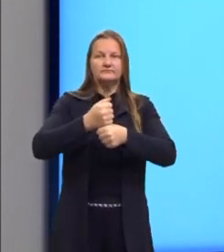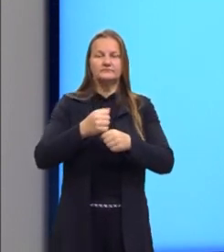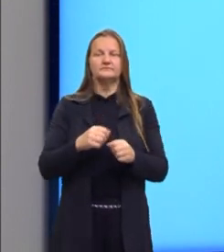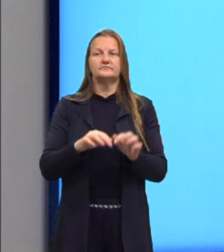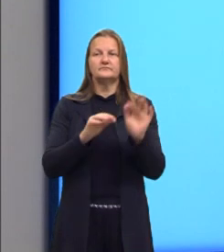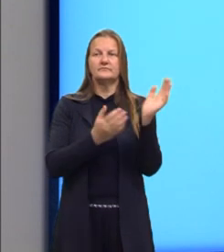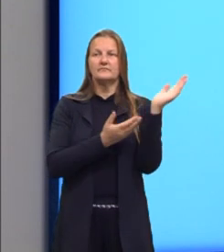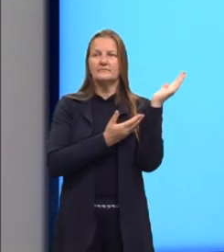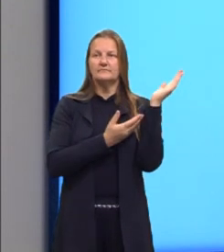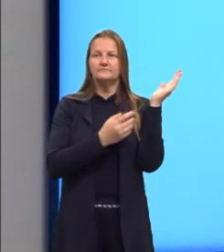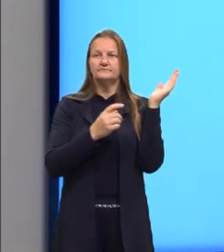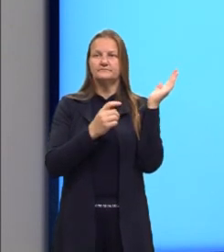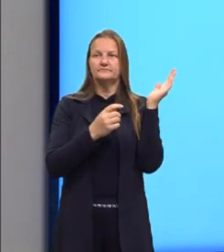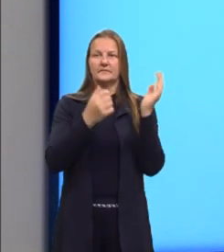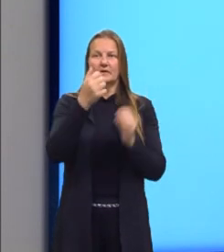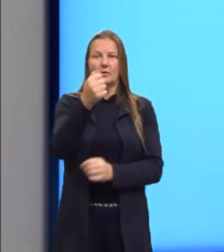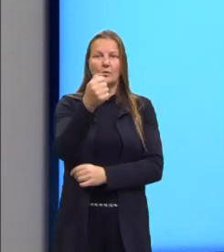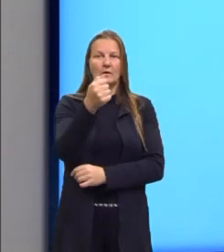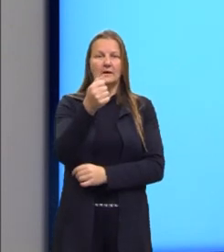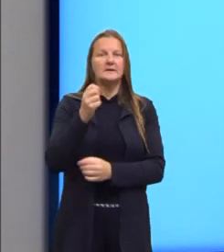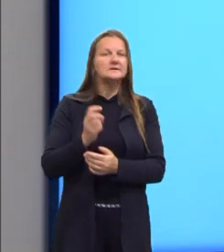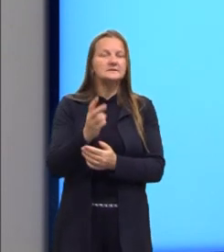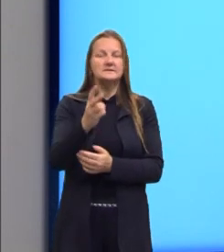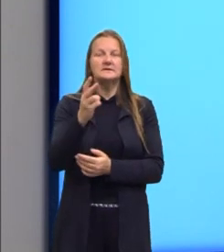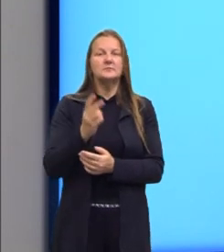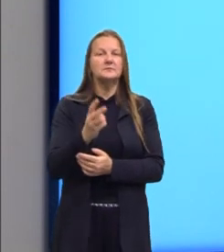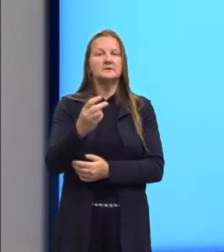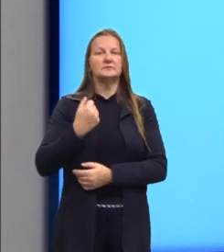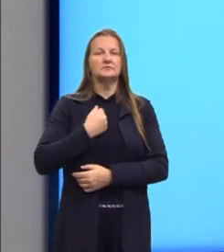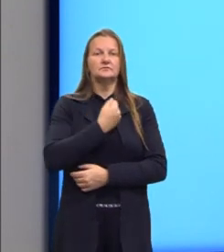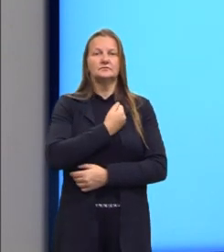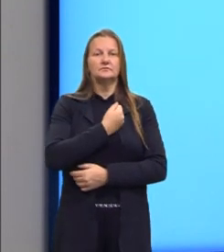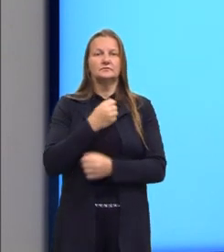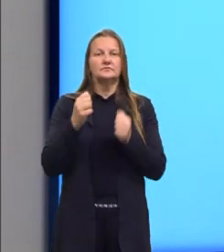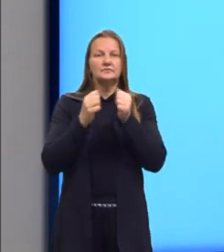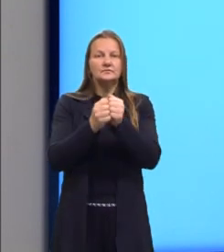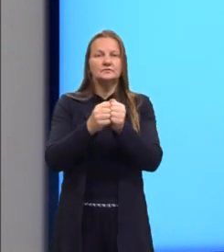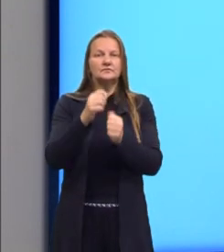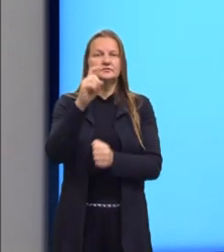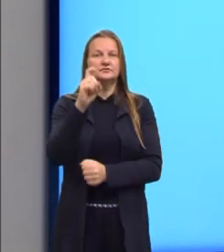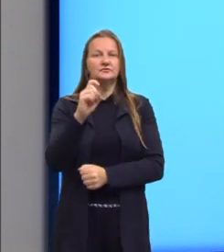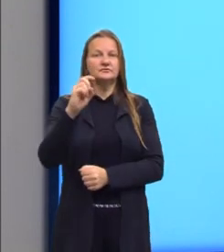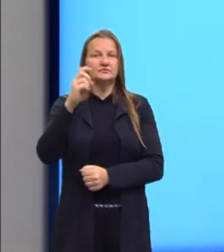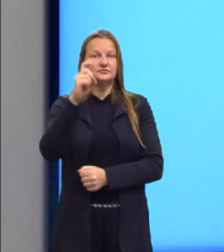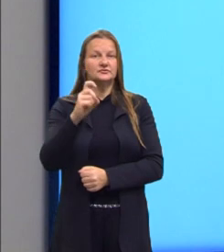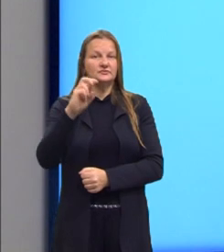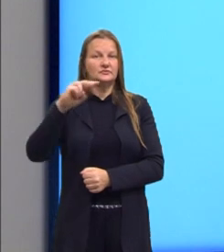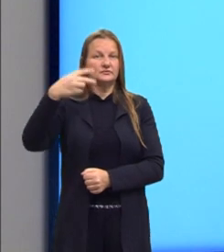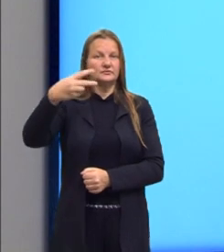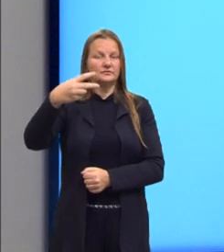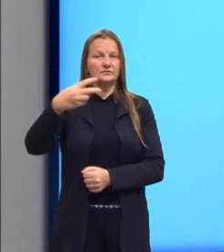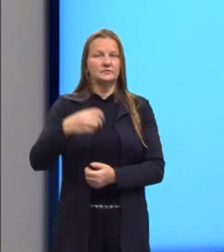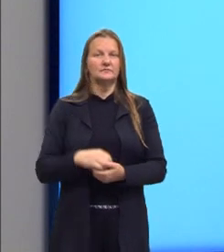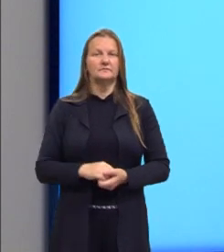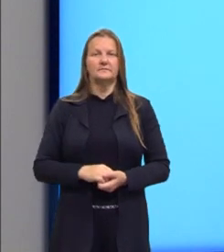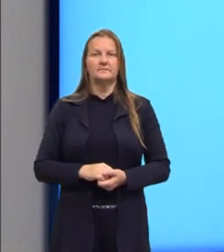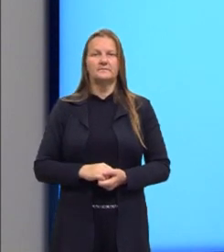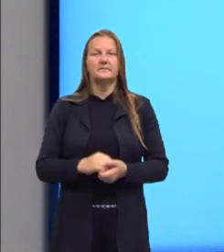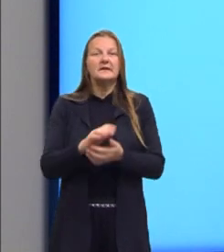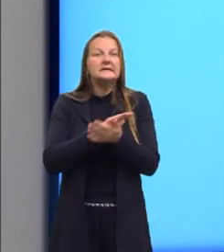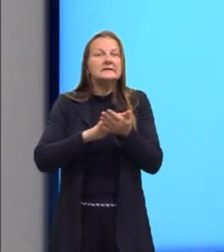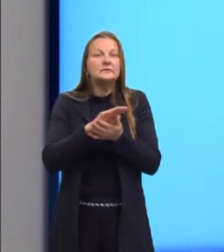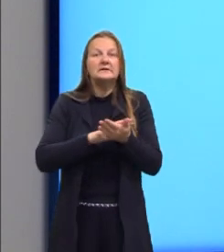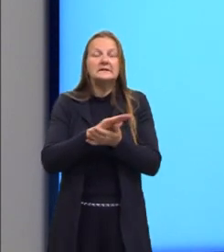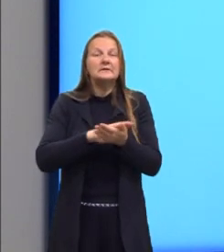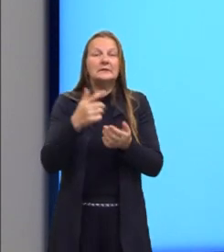formação. O A é sempre, então, o valor ali, né? Que acompanha o x ao quadrado. Quando não aparece um numerozinho